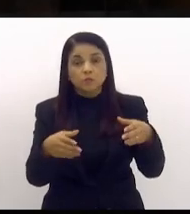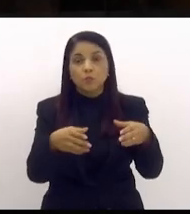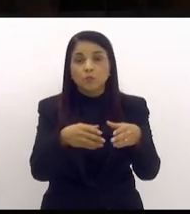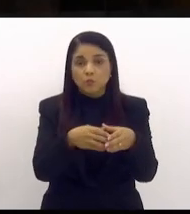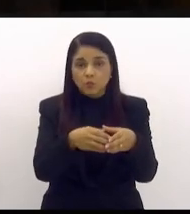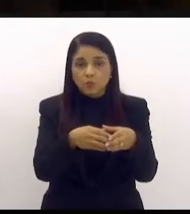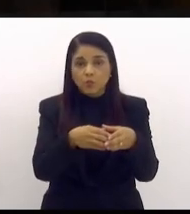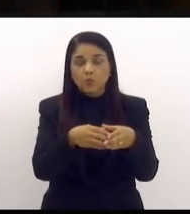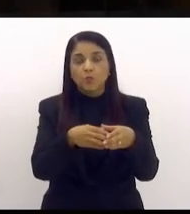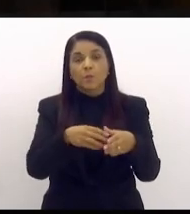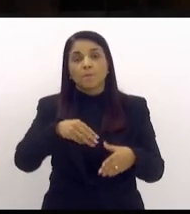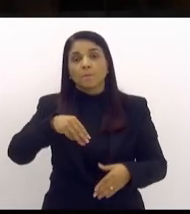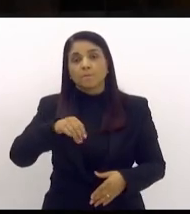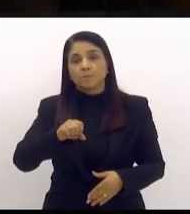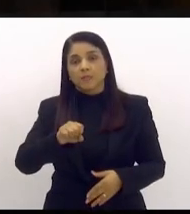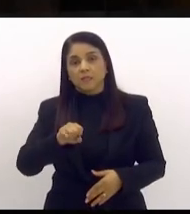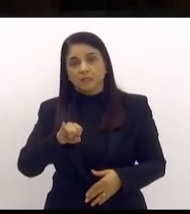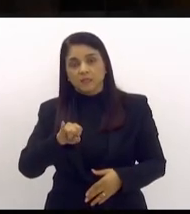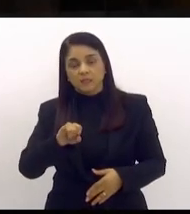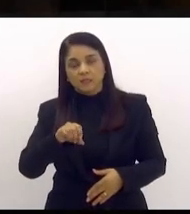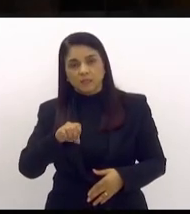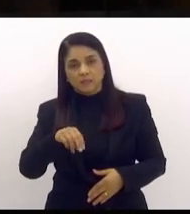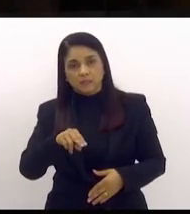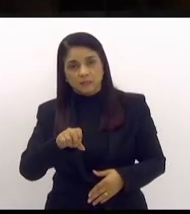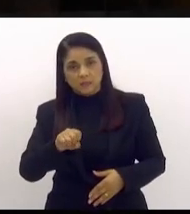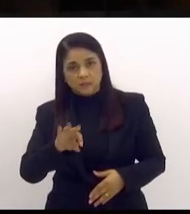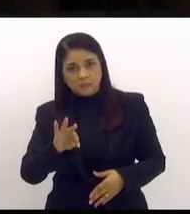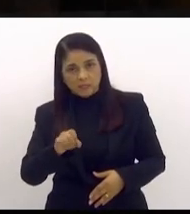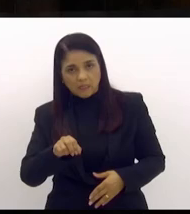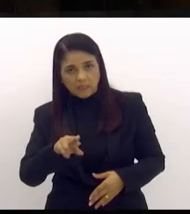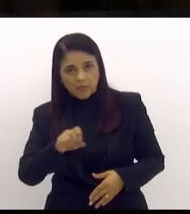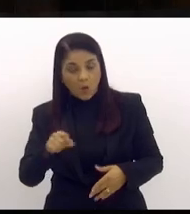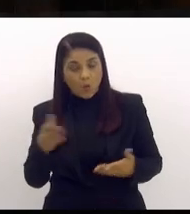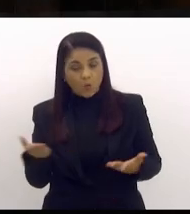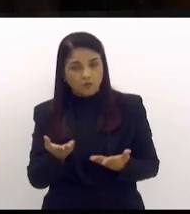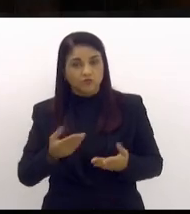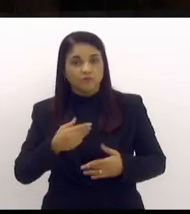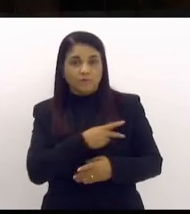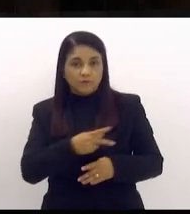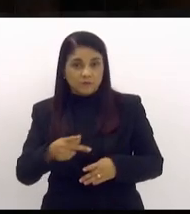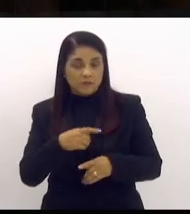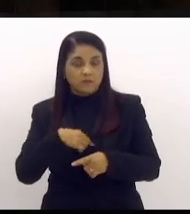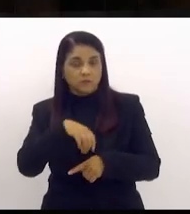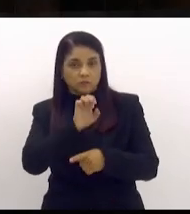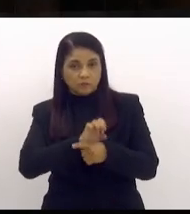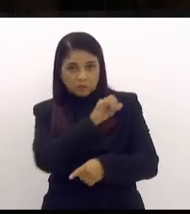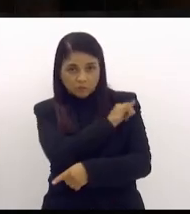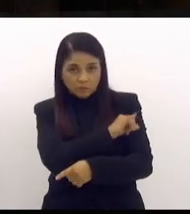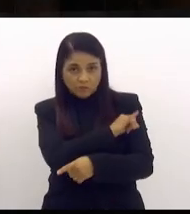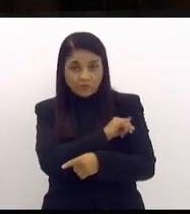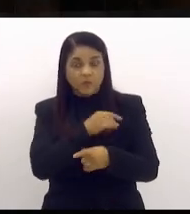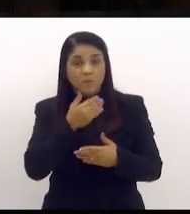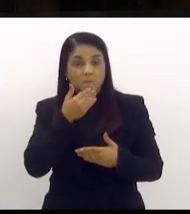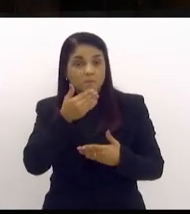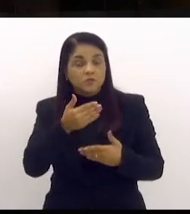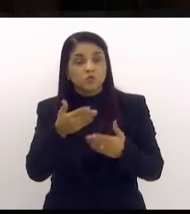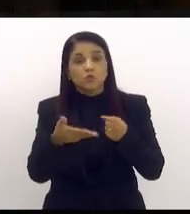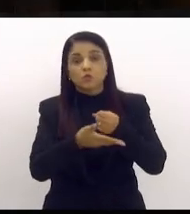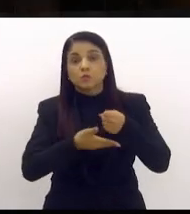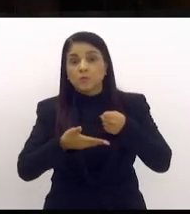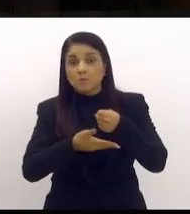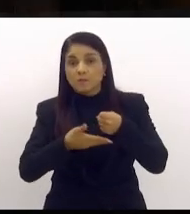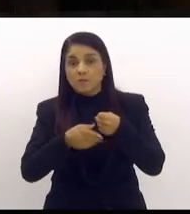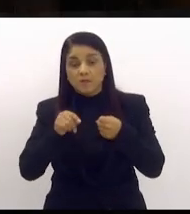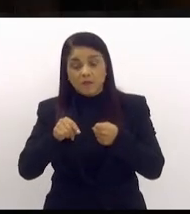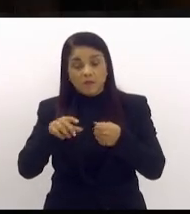interministerial que está no Rio de Janeiro essa semana com reivindicações básicas, por exemplo,